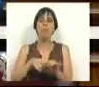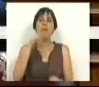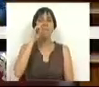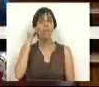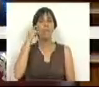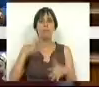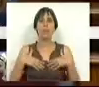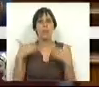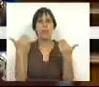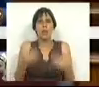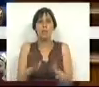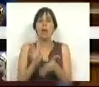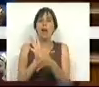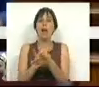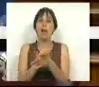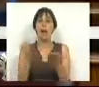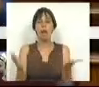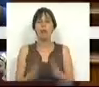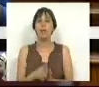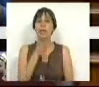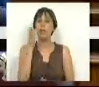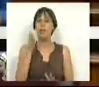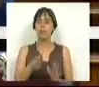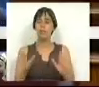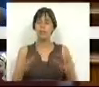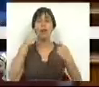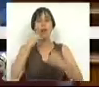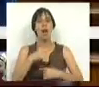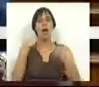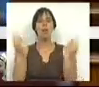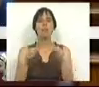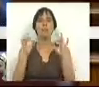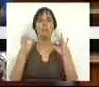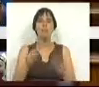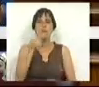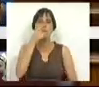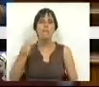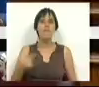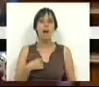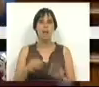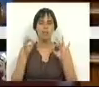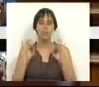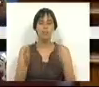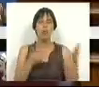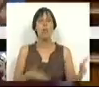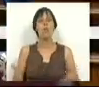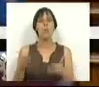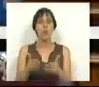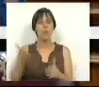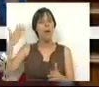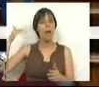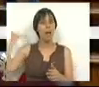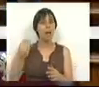Vítor Gaspar, demite-se com uma carta referindo e anunciando o total falhanço do caminho que